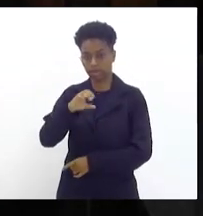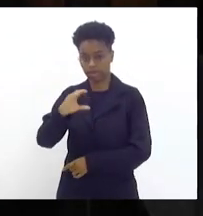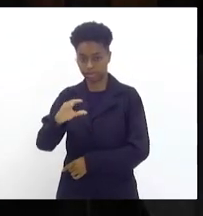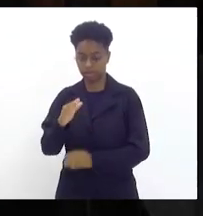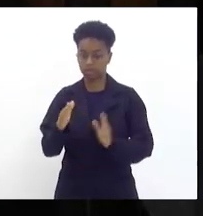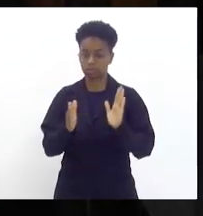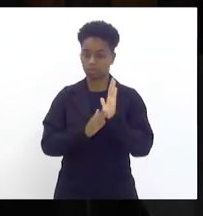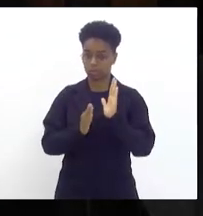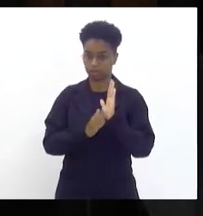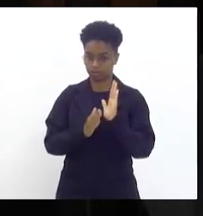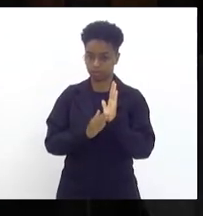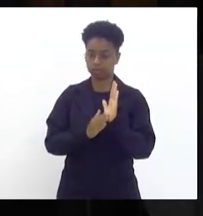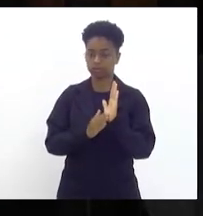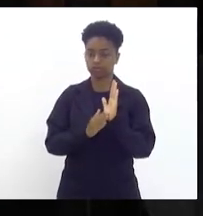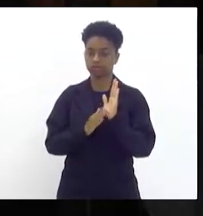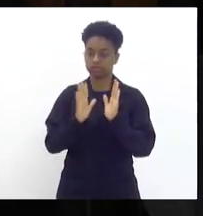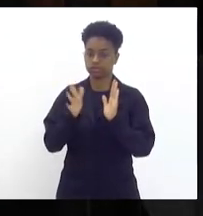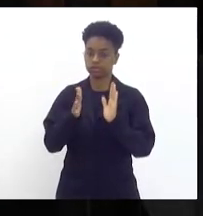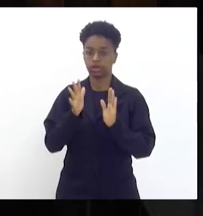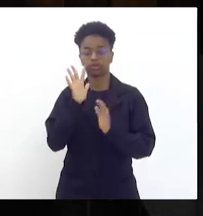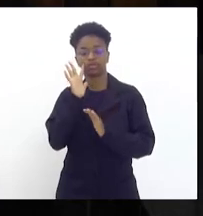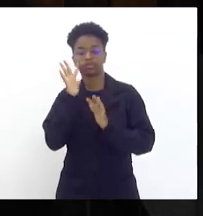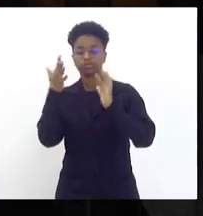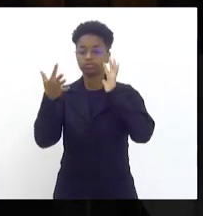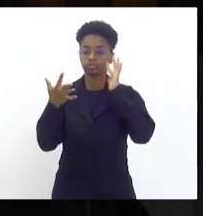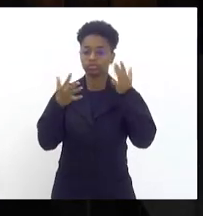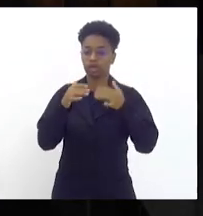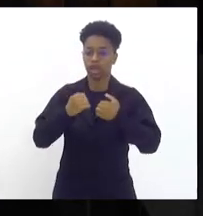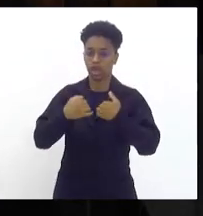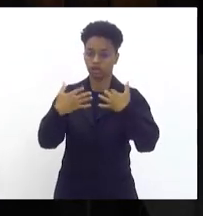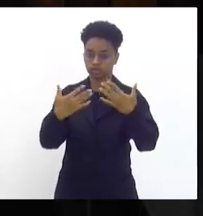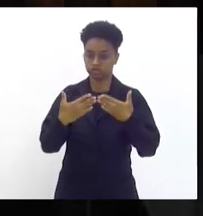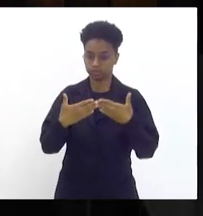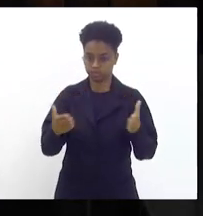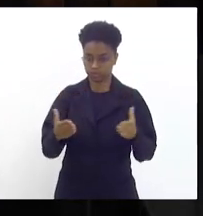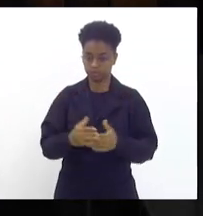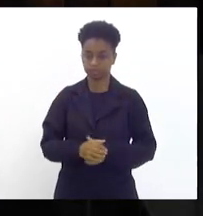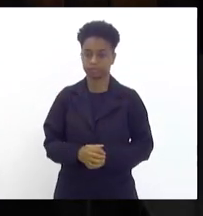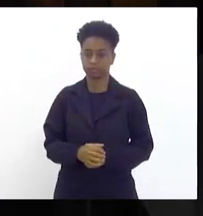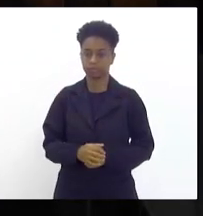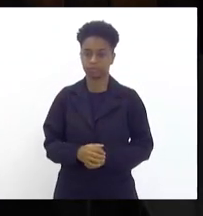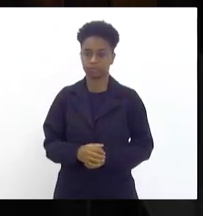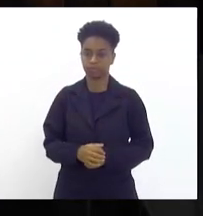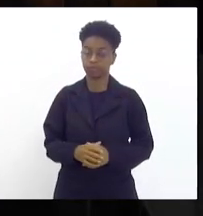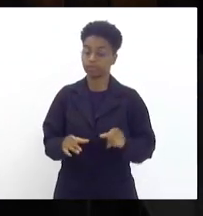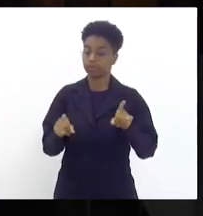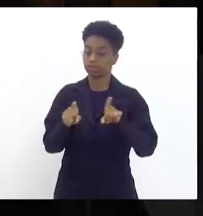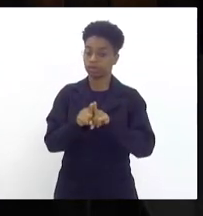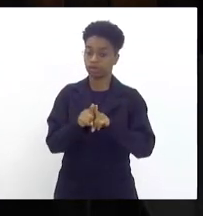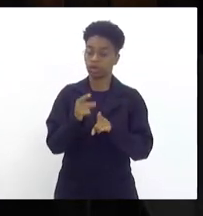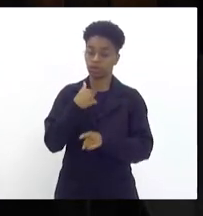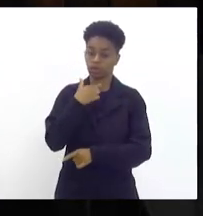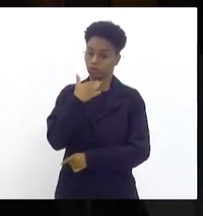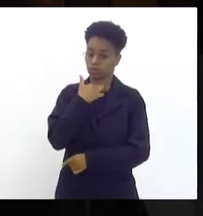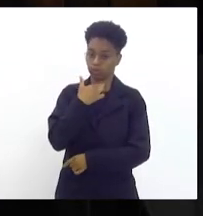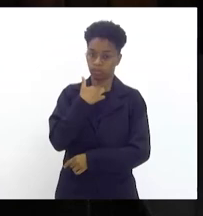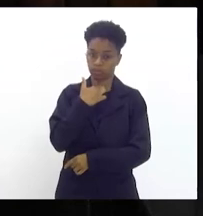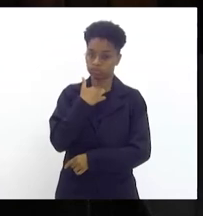proposta que foi deliberada naquela audiência pública e também não posso de forma alguma